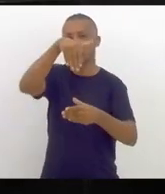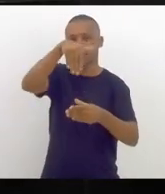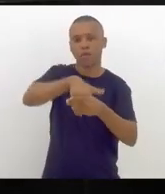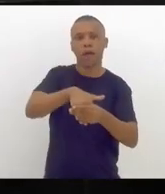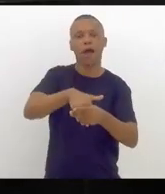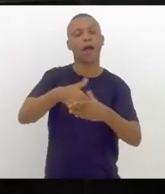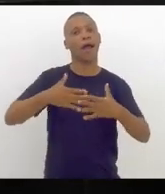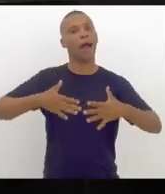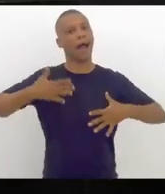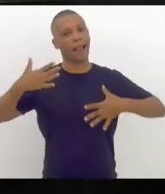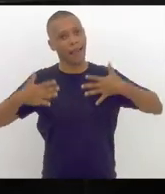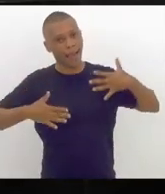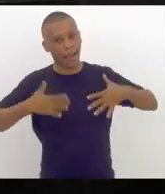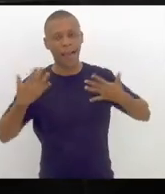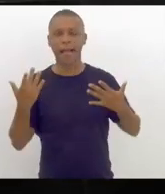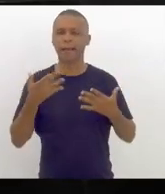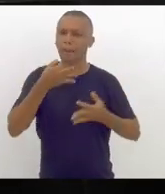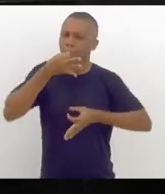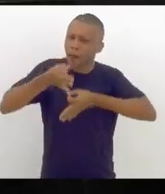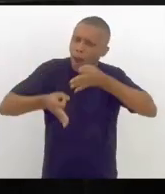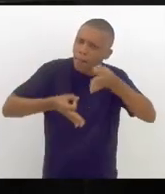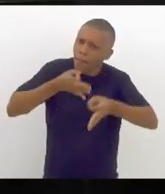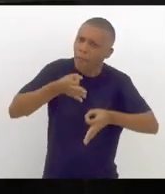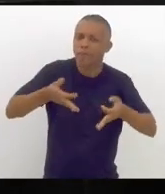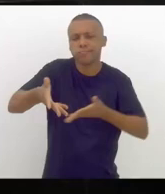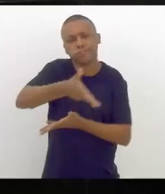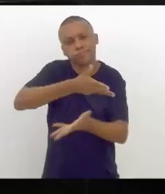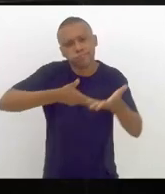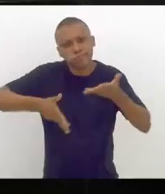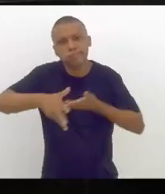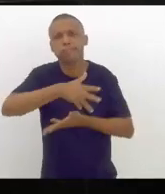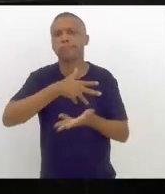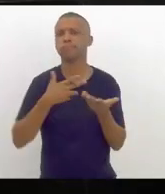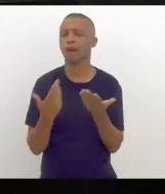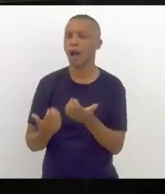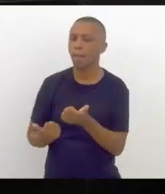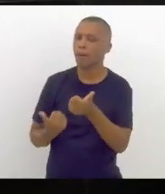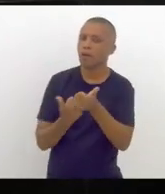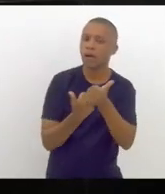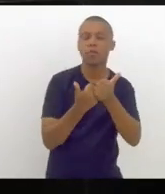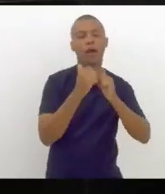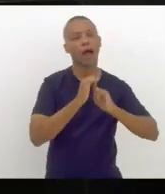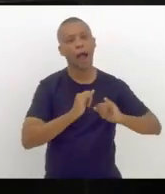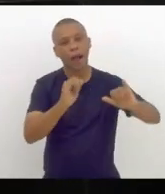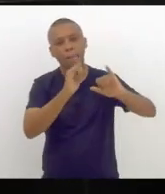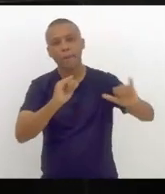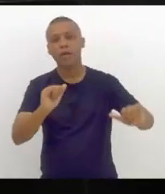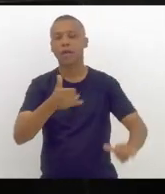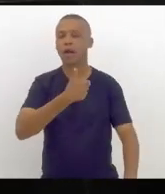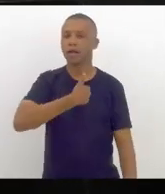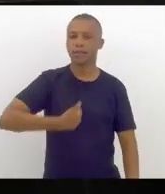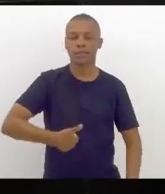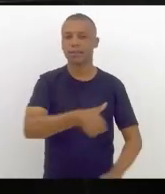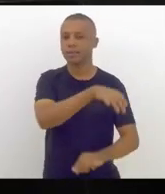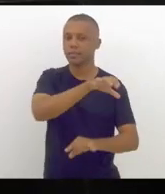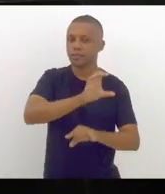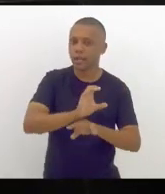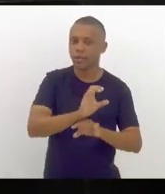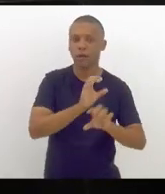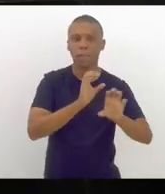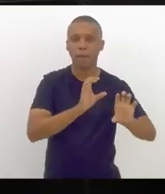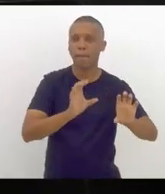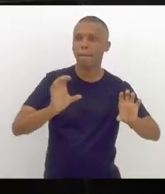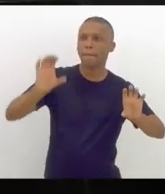alegre, participativa, aderindo às campanhas estaduais, federais e também